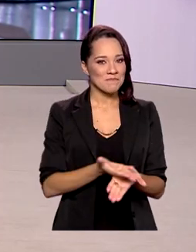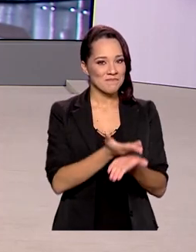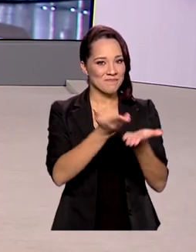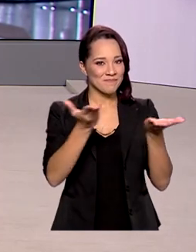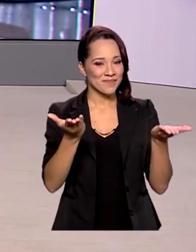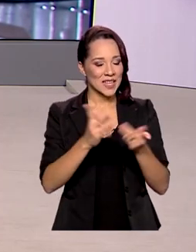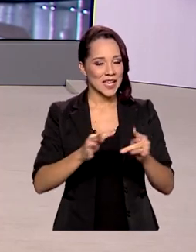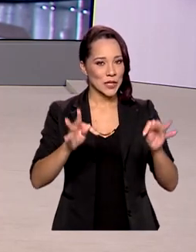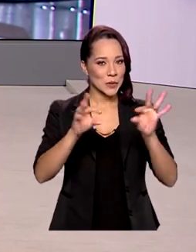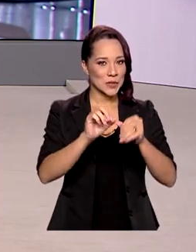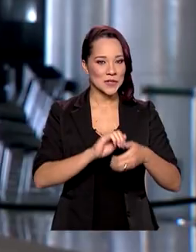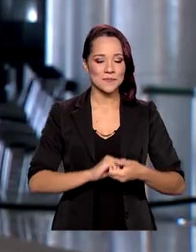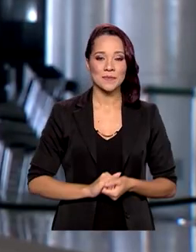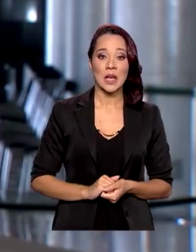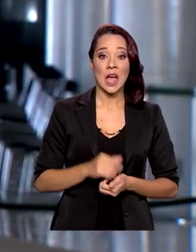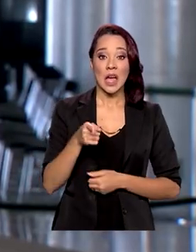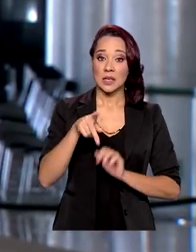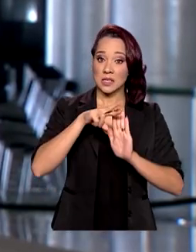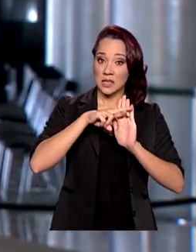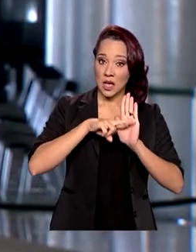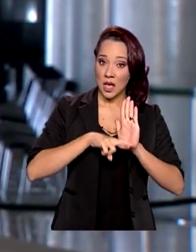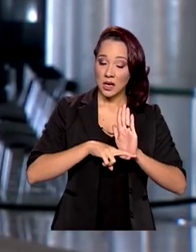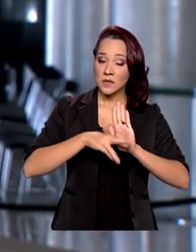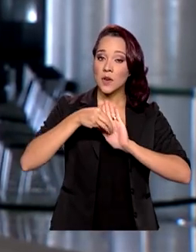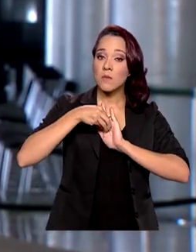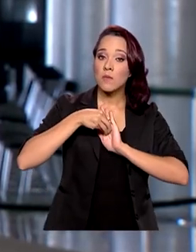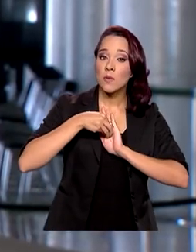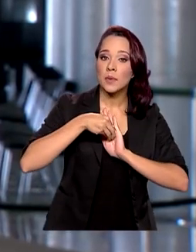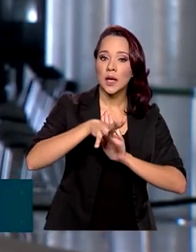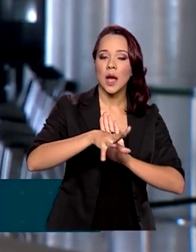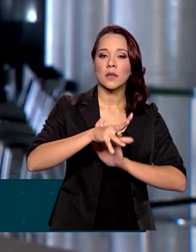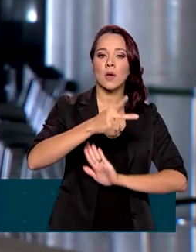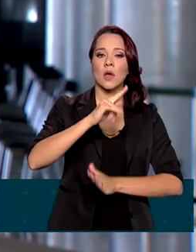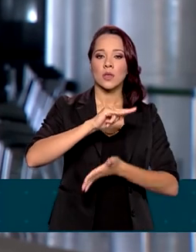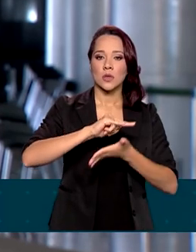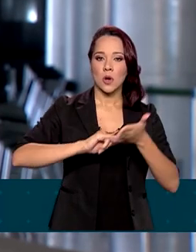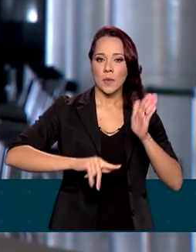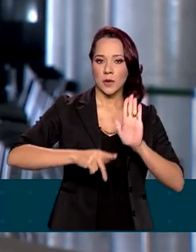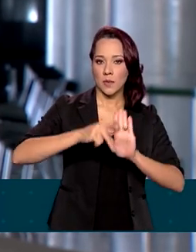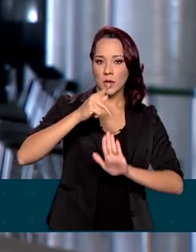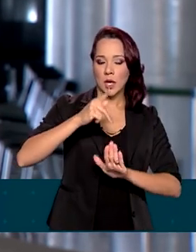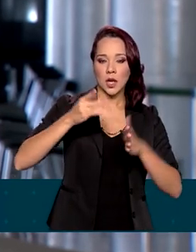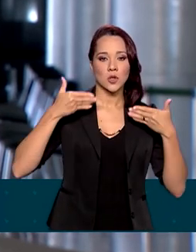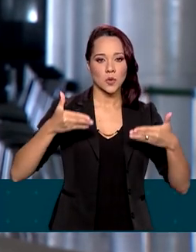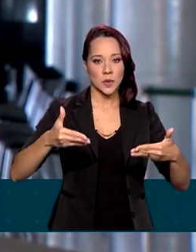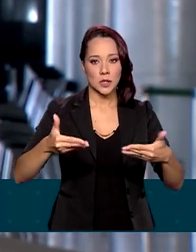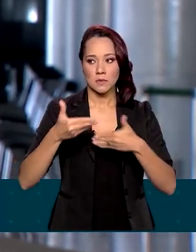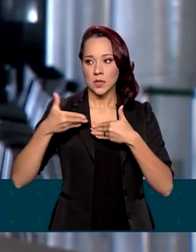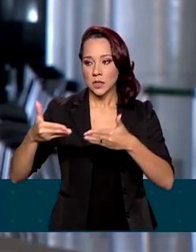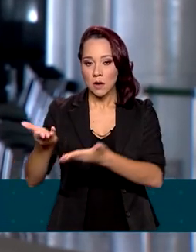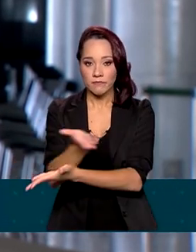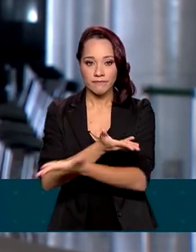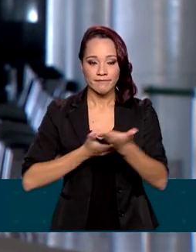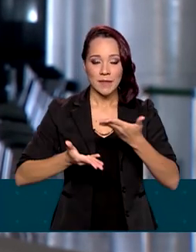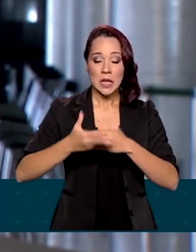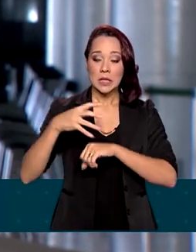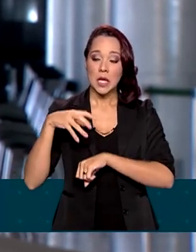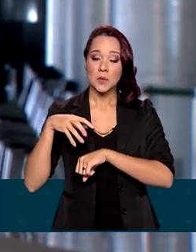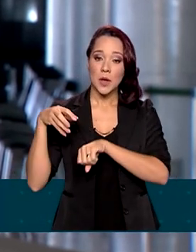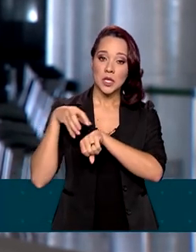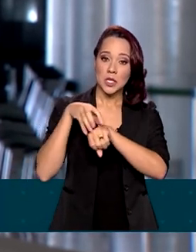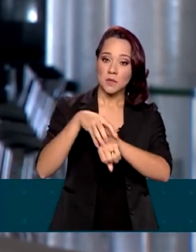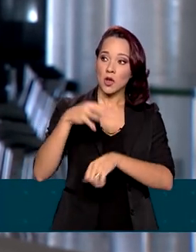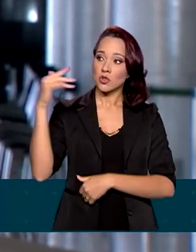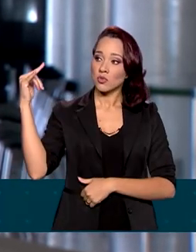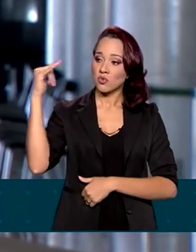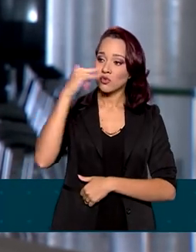e bom dia a todos. Olha, essas regras foram publicadas em uma portaria interministerial e valem tanto para o transporte aéreo